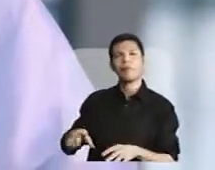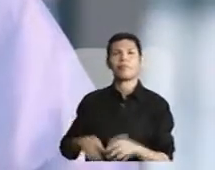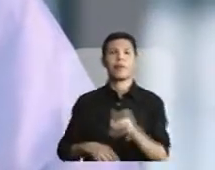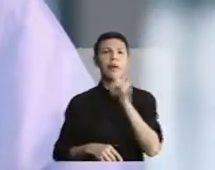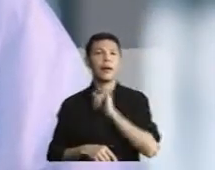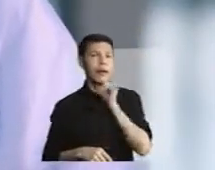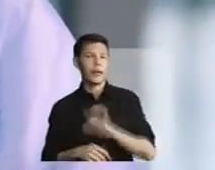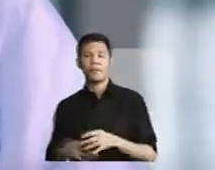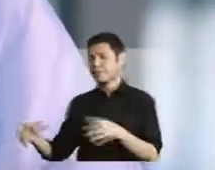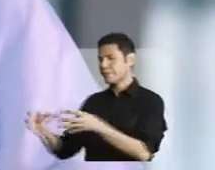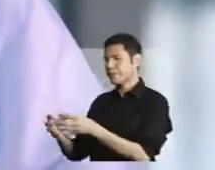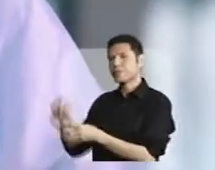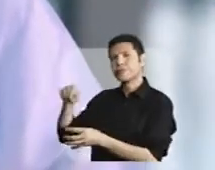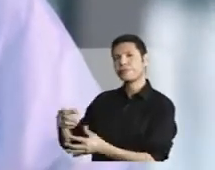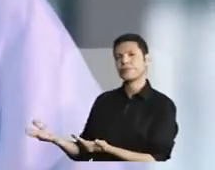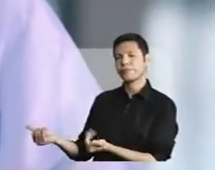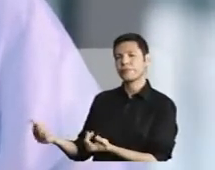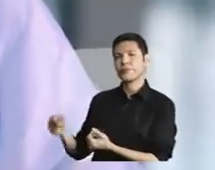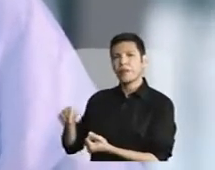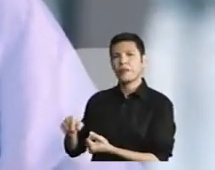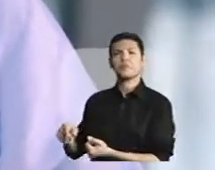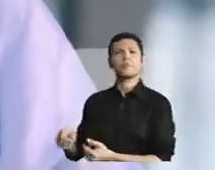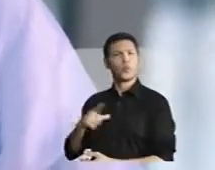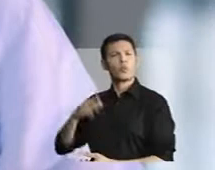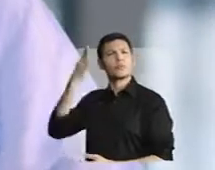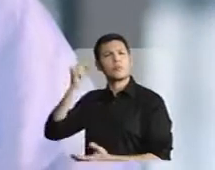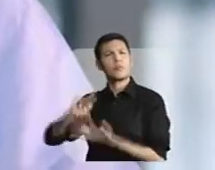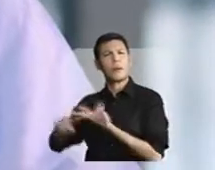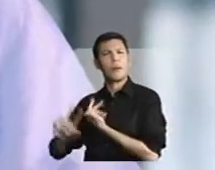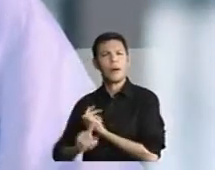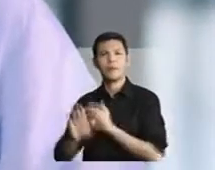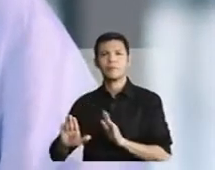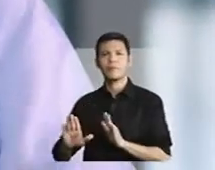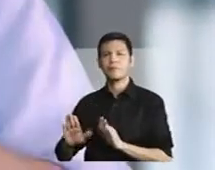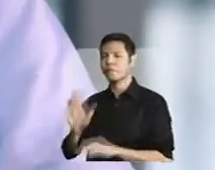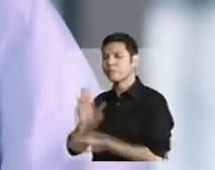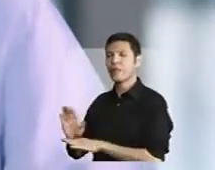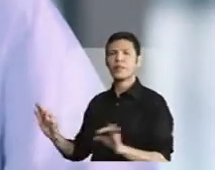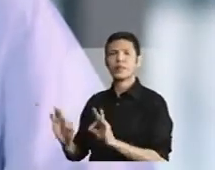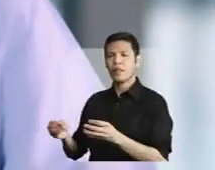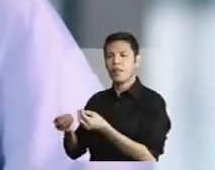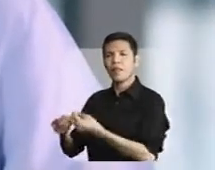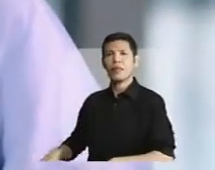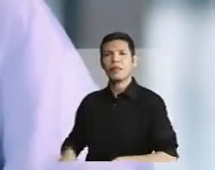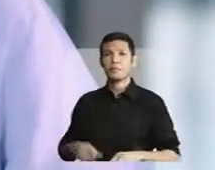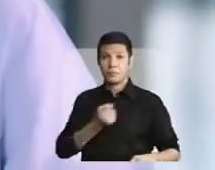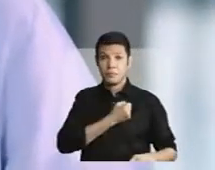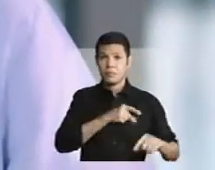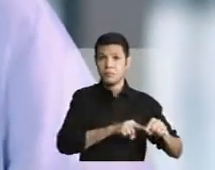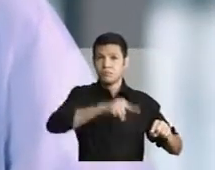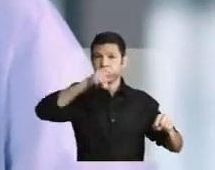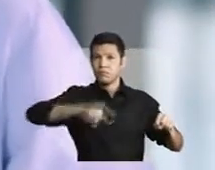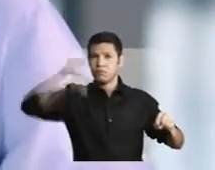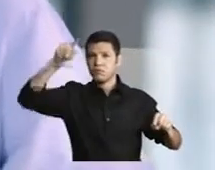aproveitamento. Uma das mais valiosas é o talento dos nossos jovens. A estatística dos milhares de